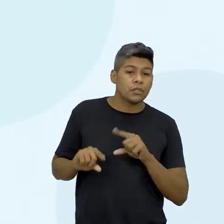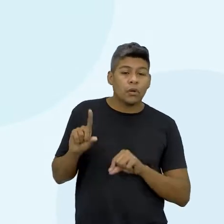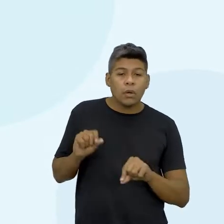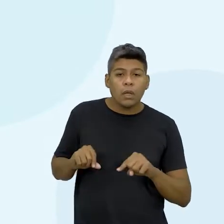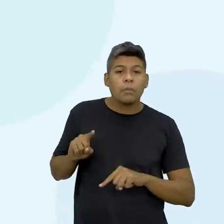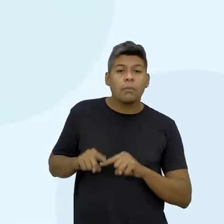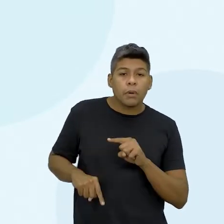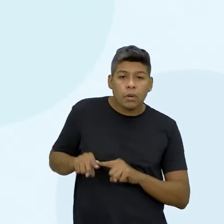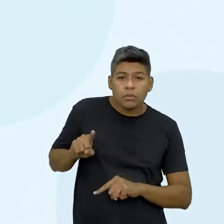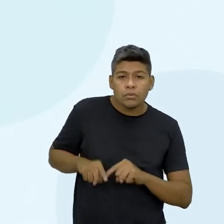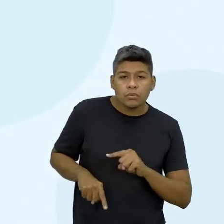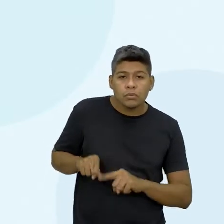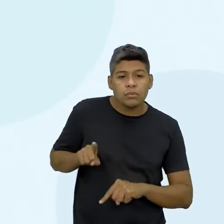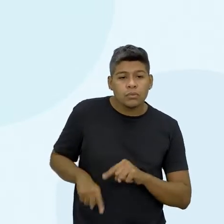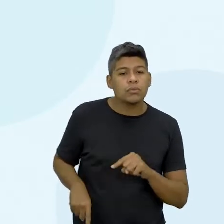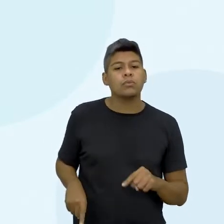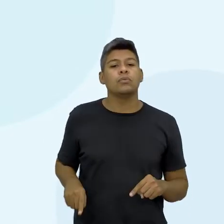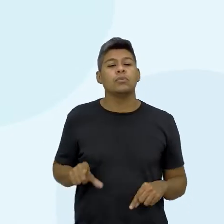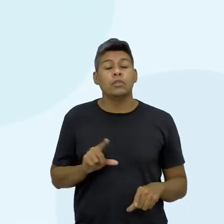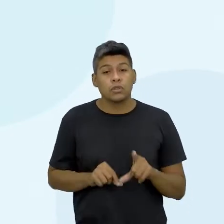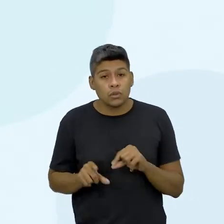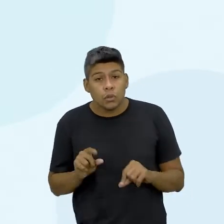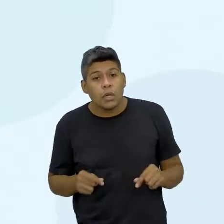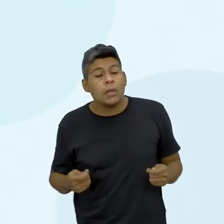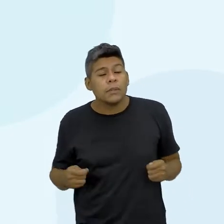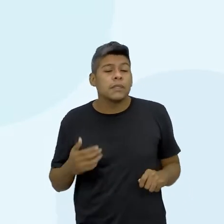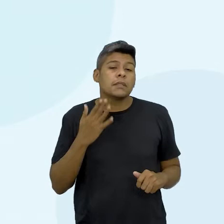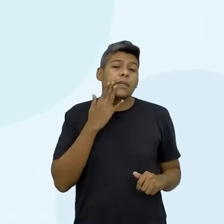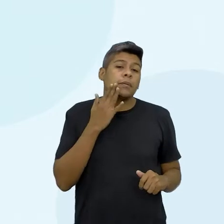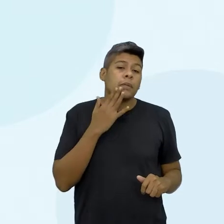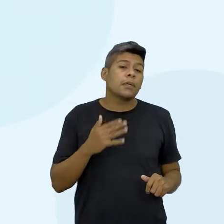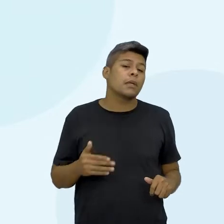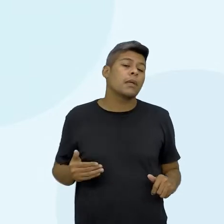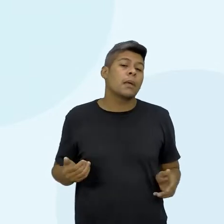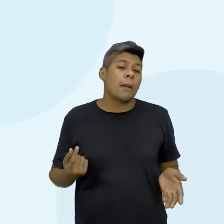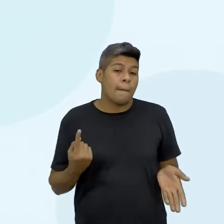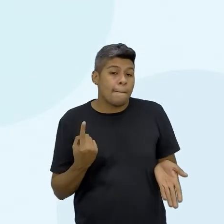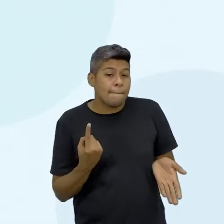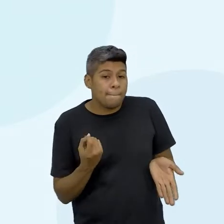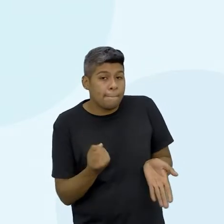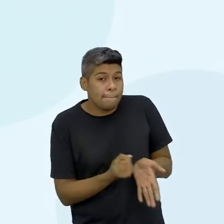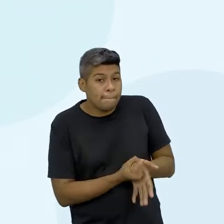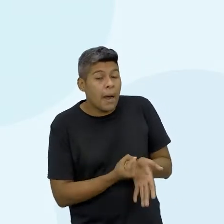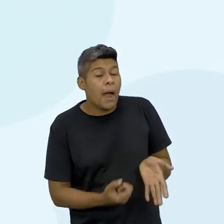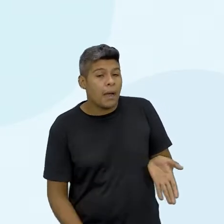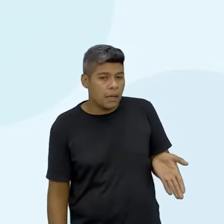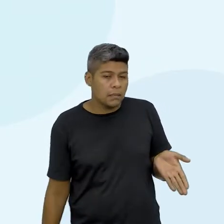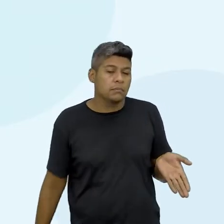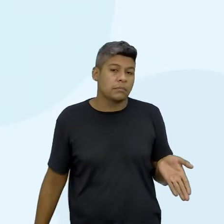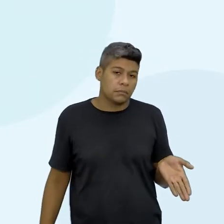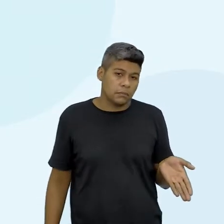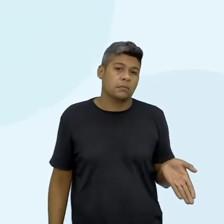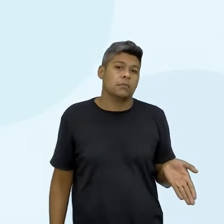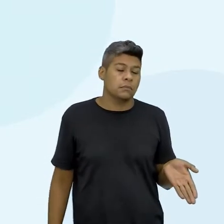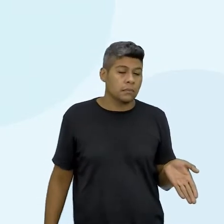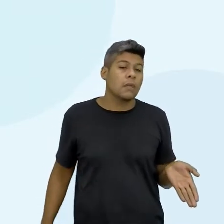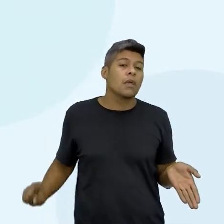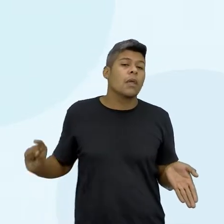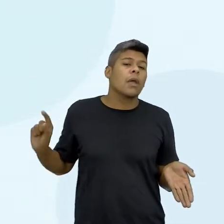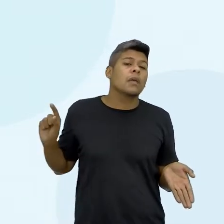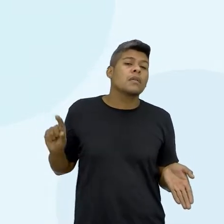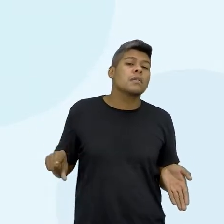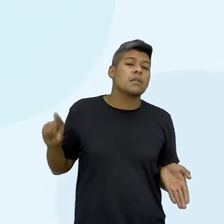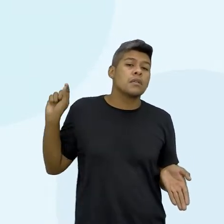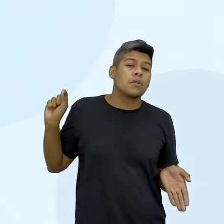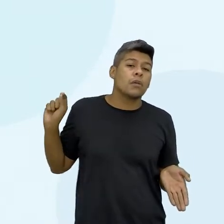produto, você precisava saber a marca do produto, o que fez você escolher